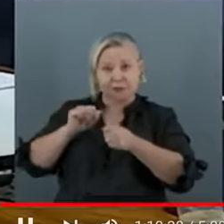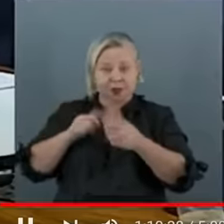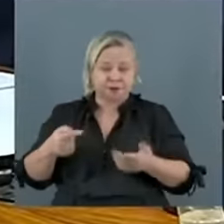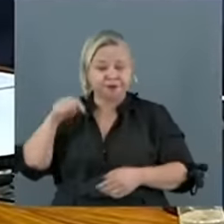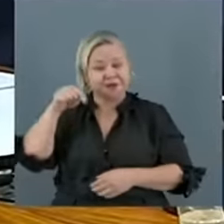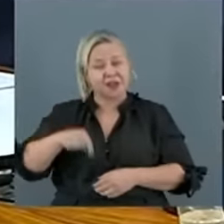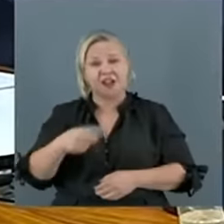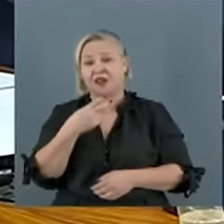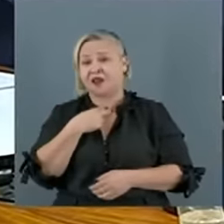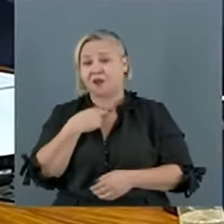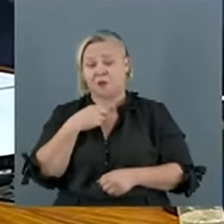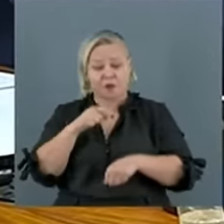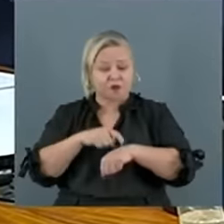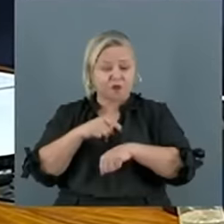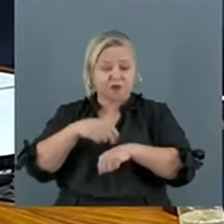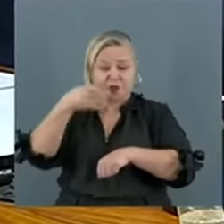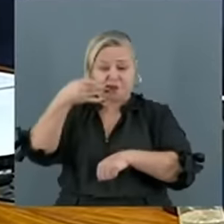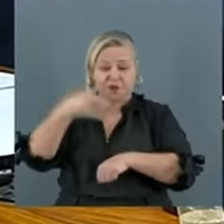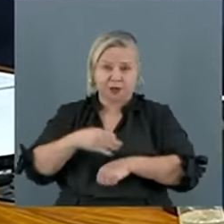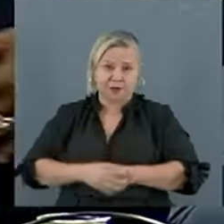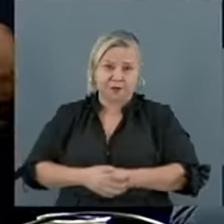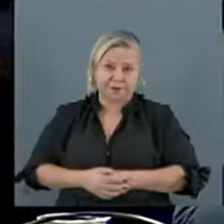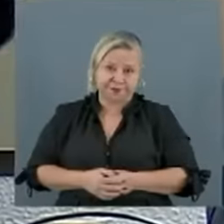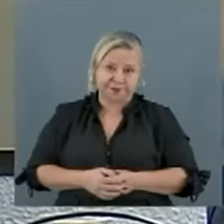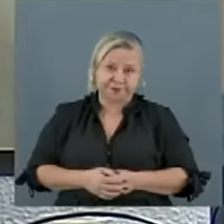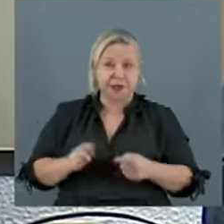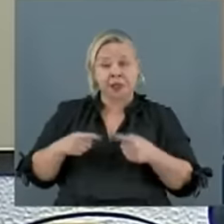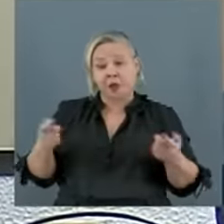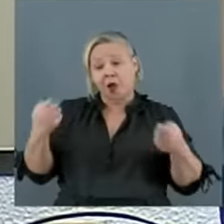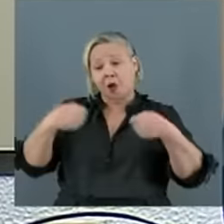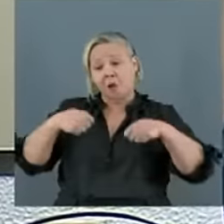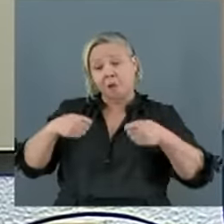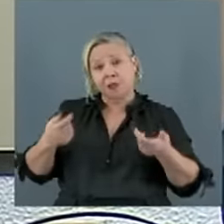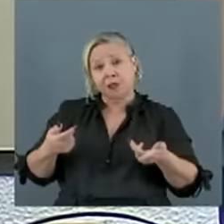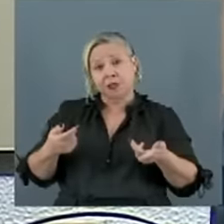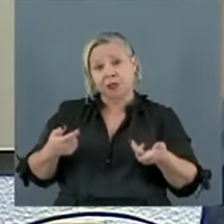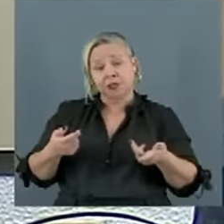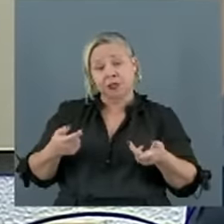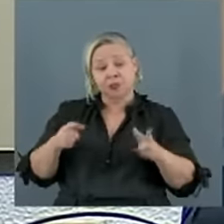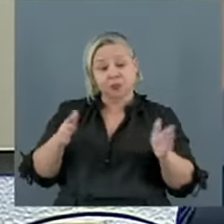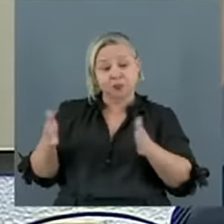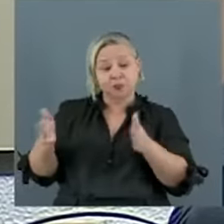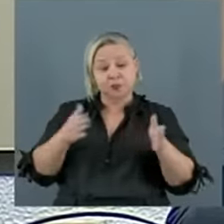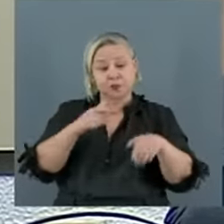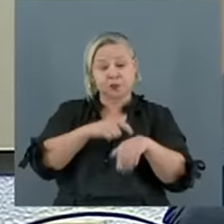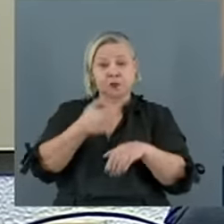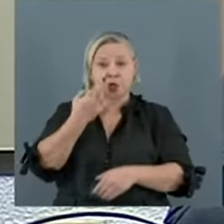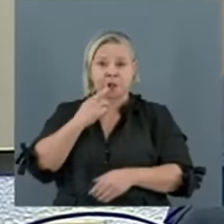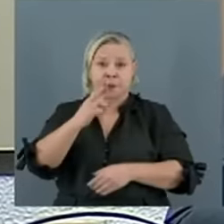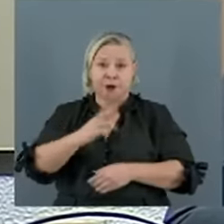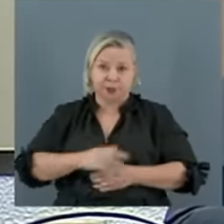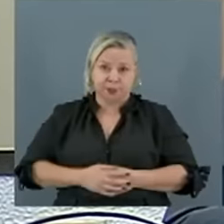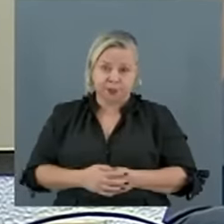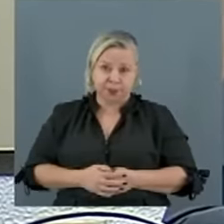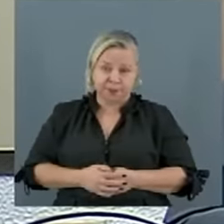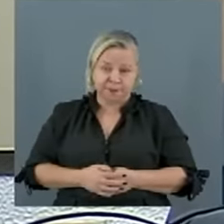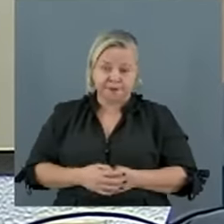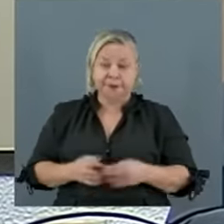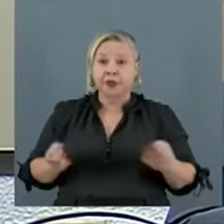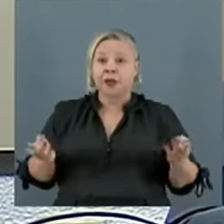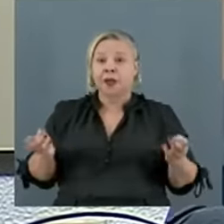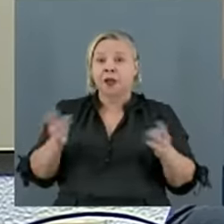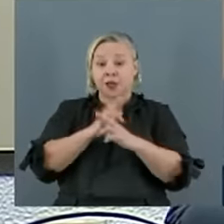senador Magno Malta. Todos os temas, livremente. Mas eu preciso de tempo para responder, presidente. Só isso que eu peço. Então, em relação